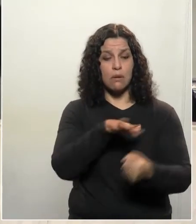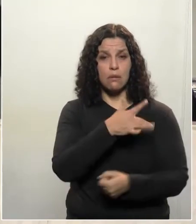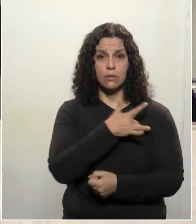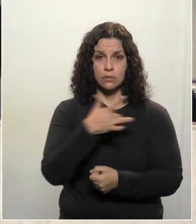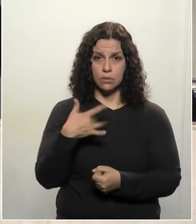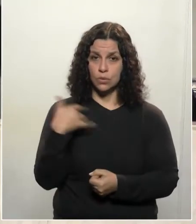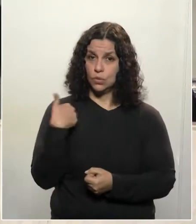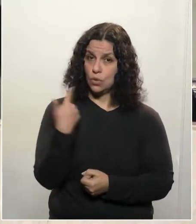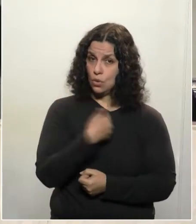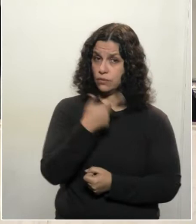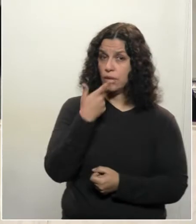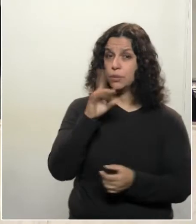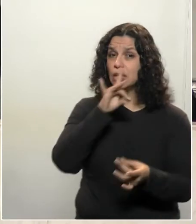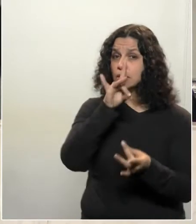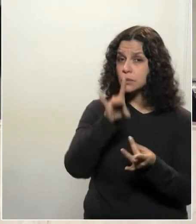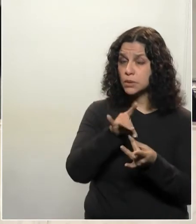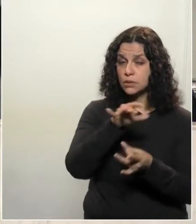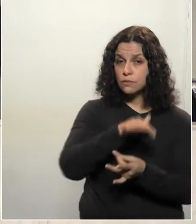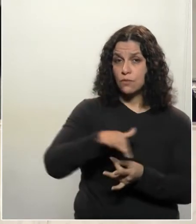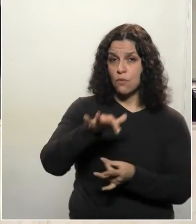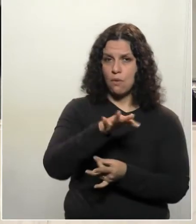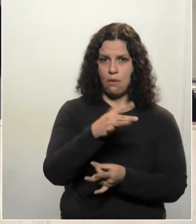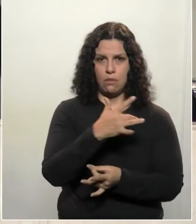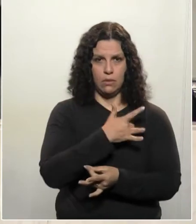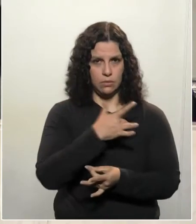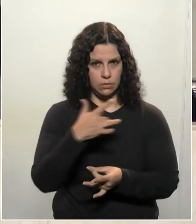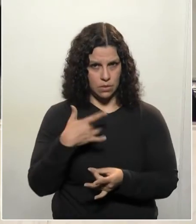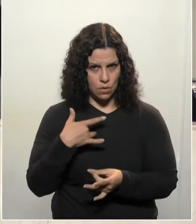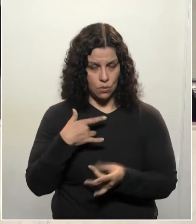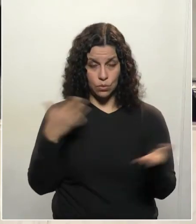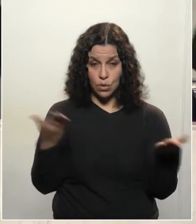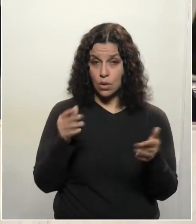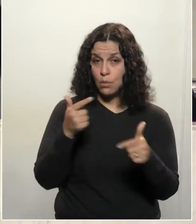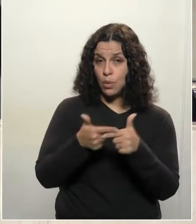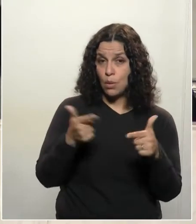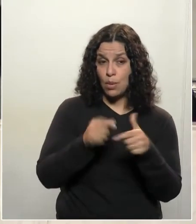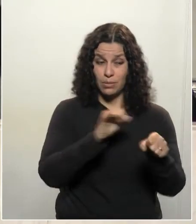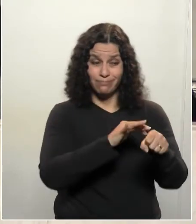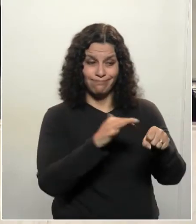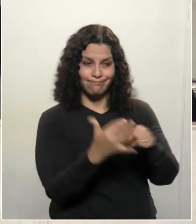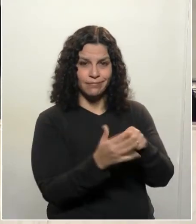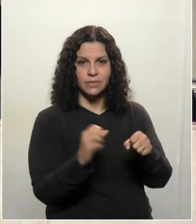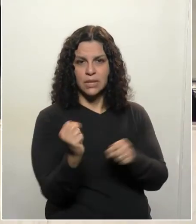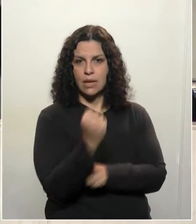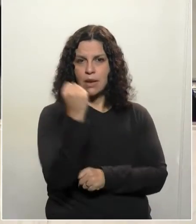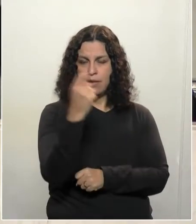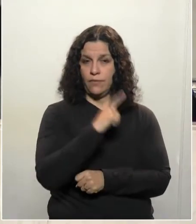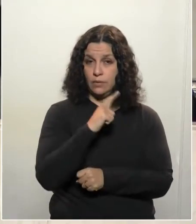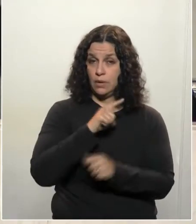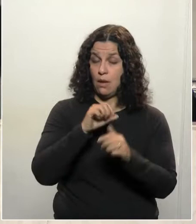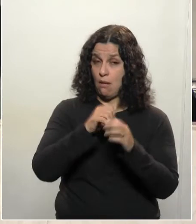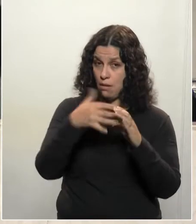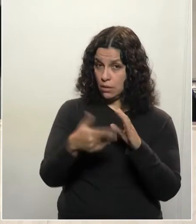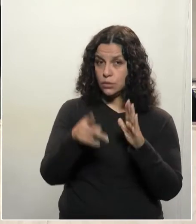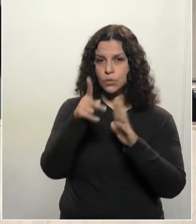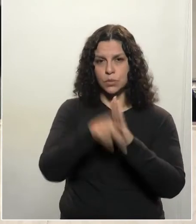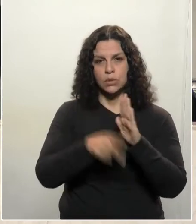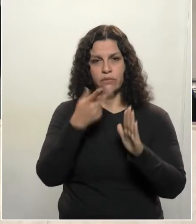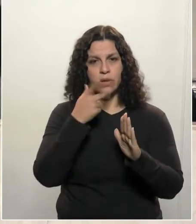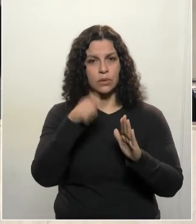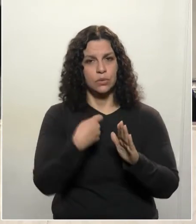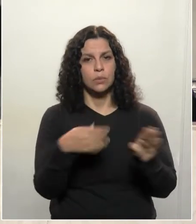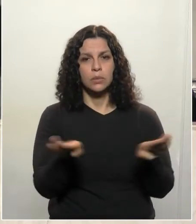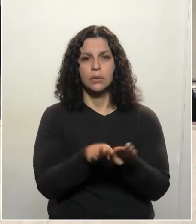saúde. Nós estamos tratando um projeto especificamente vivendo num estado de calamidade pública. O projeto tem essa característica e a mim